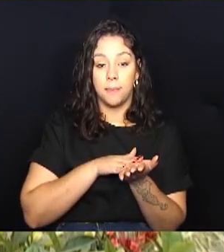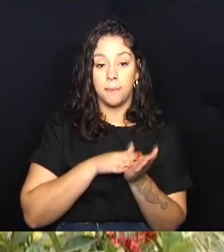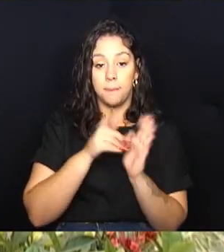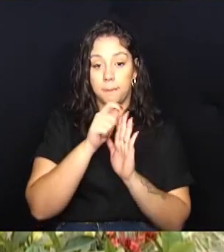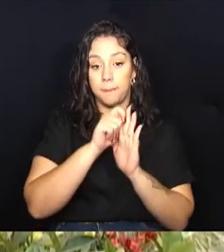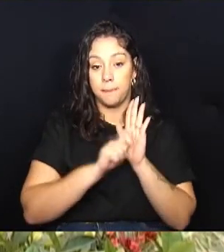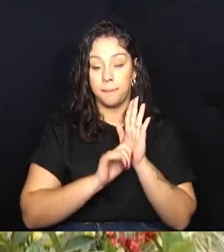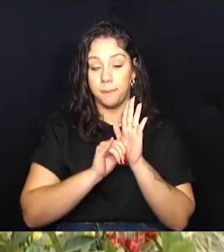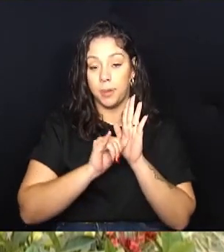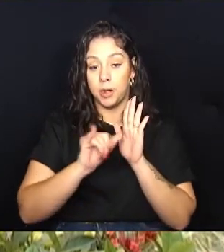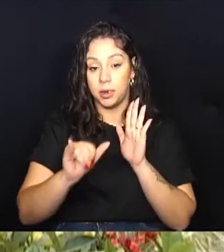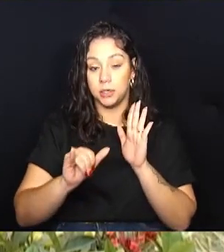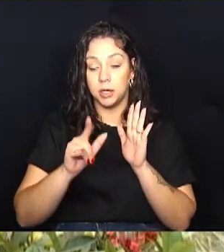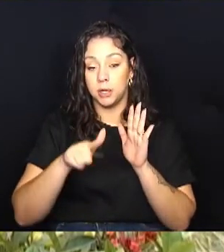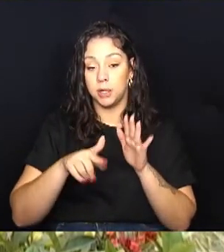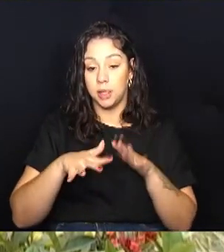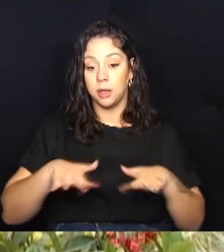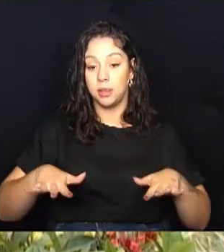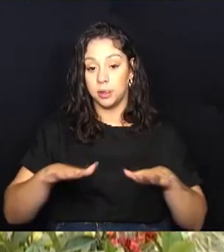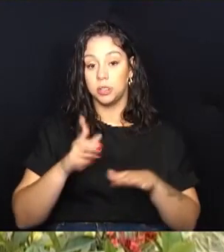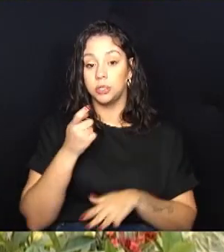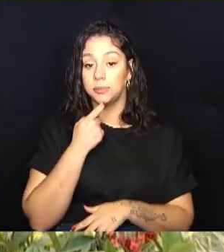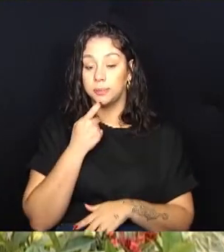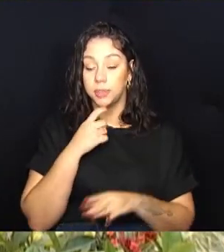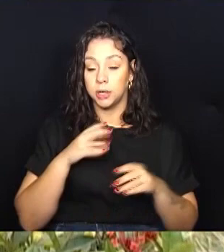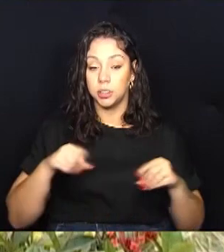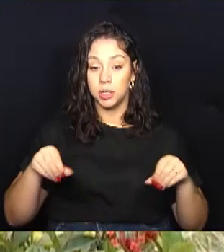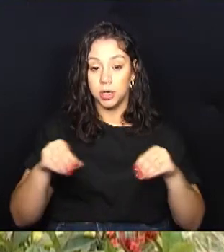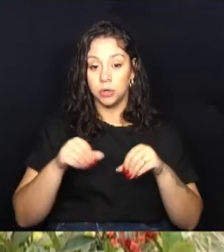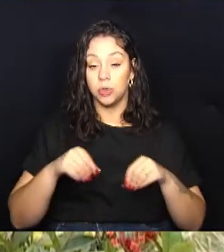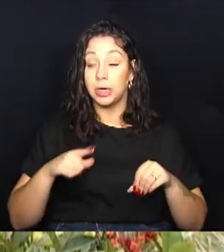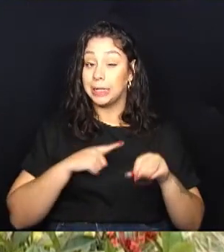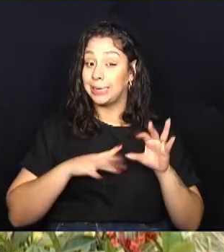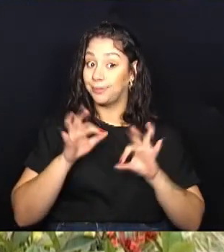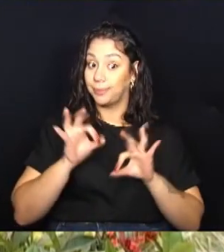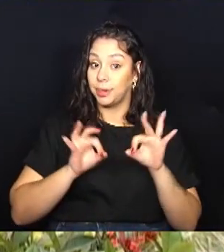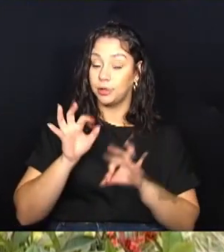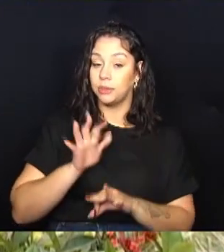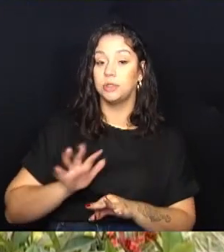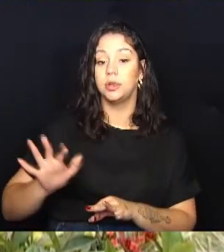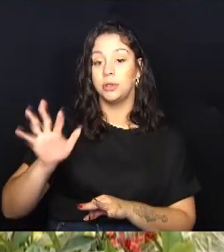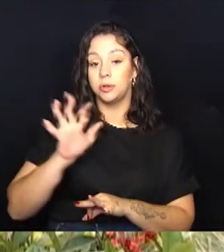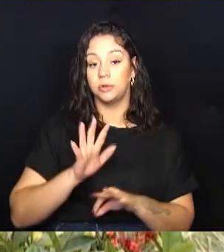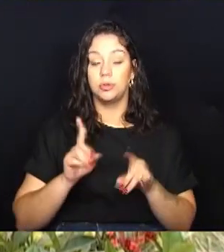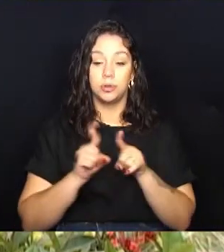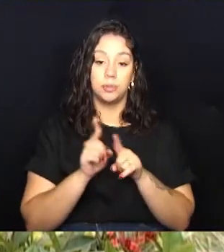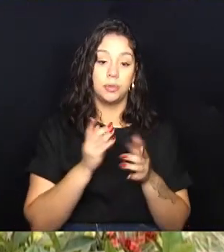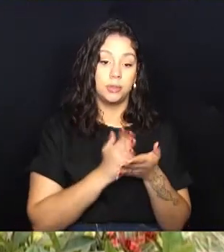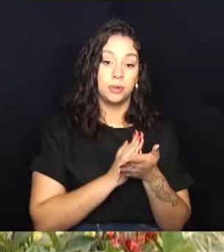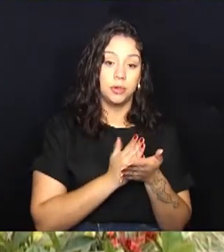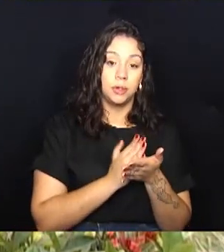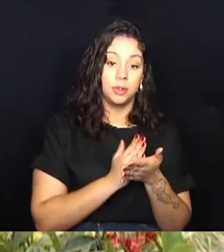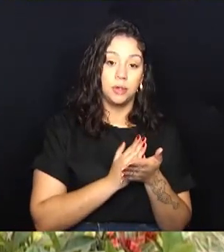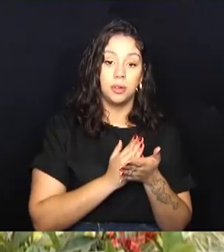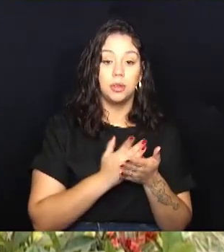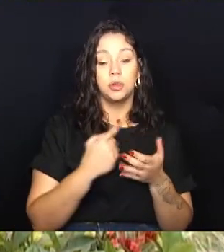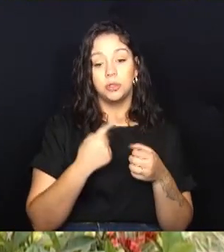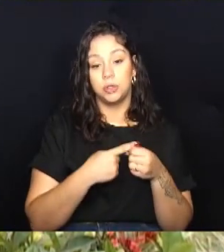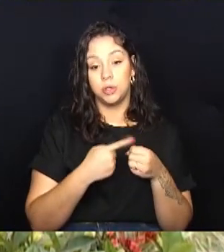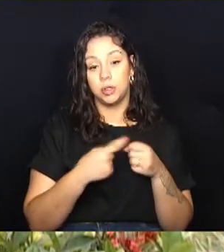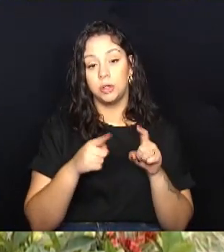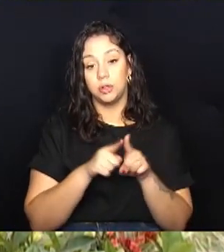Cadastro Territorial de Campinas a planos gerais e parciais de urbanização ou